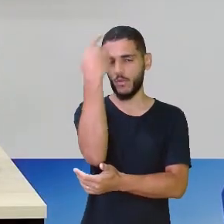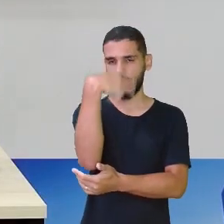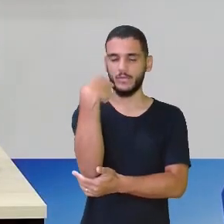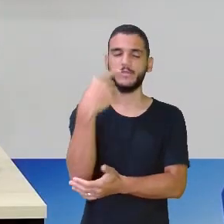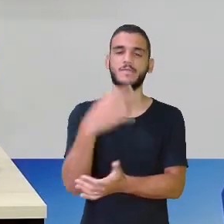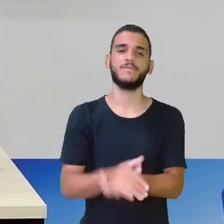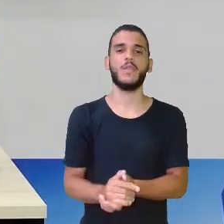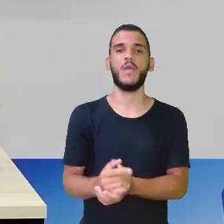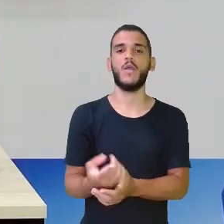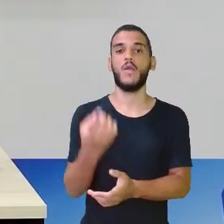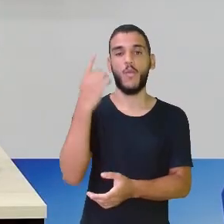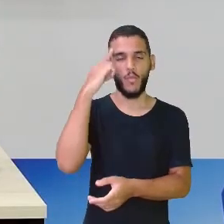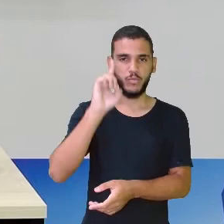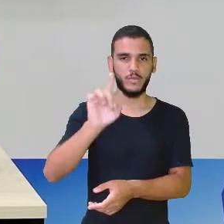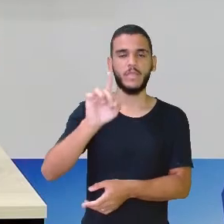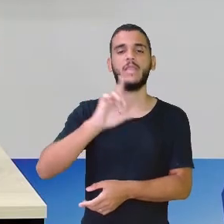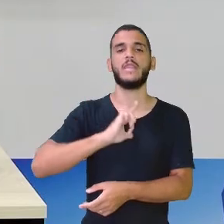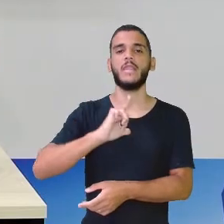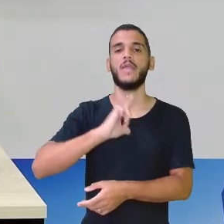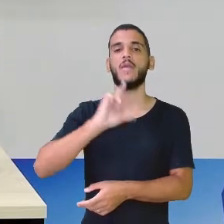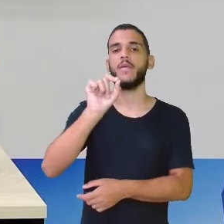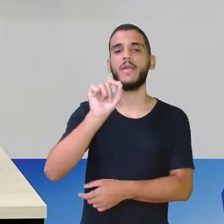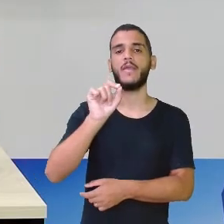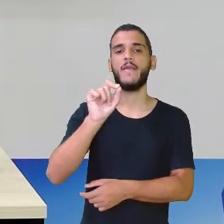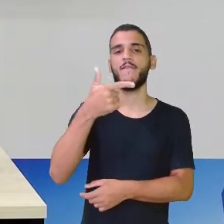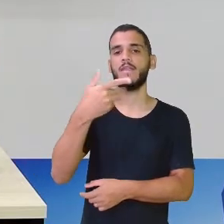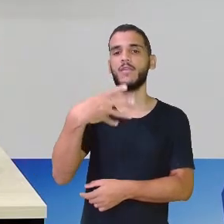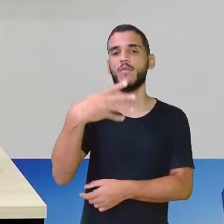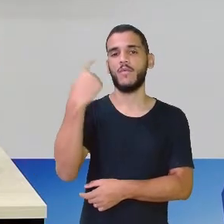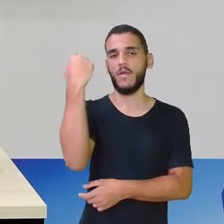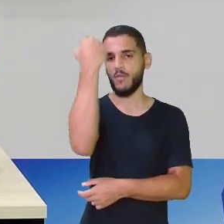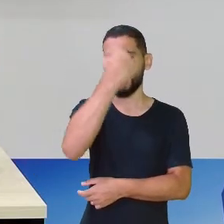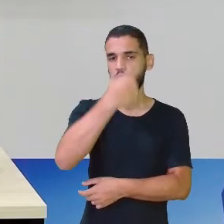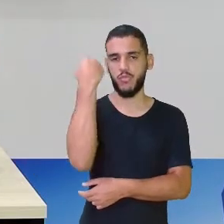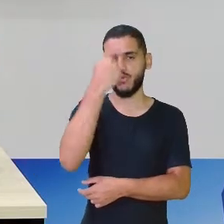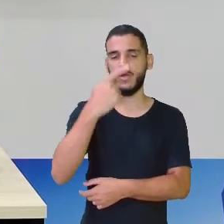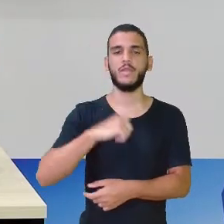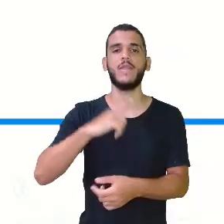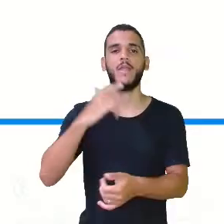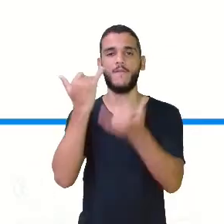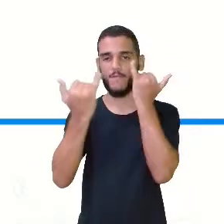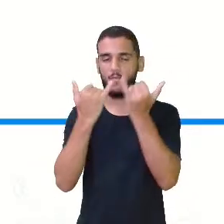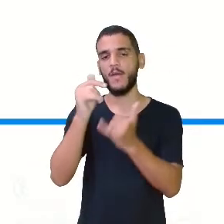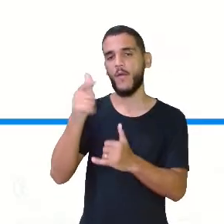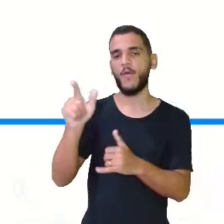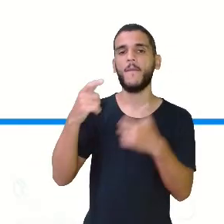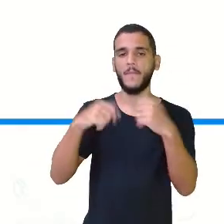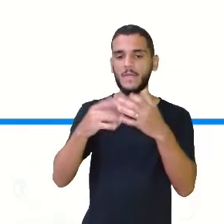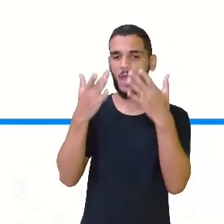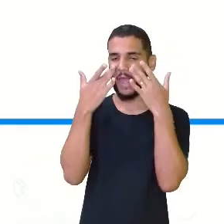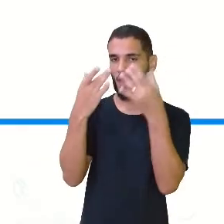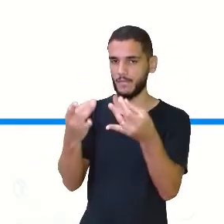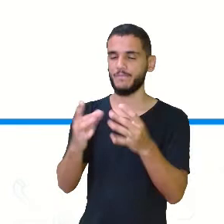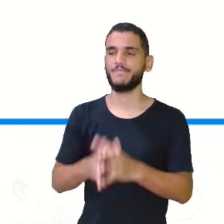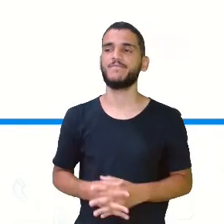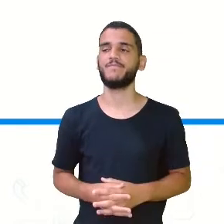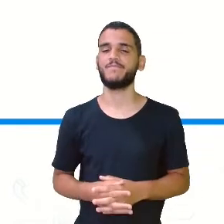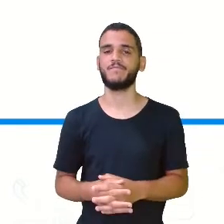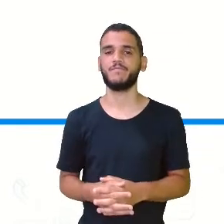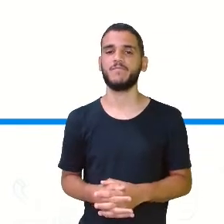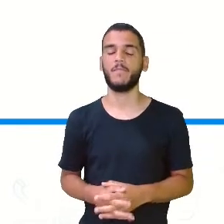Então, um dia tem 24 horas. Vamos ver outras informações aí, que a gente precisa se ligar. Olha lá.